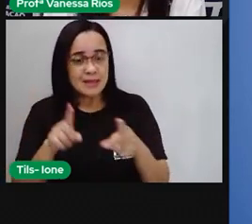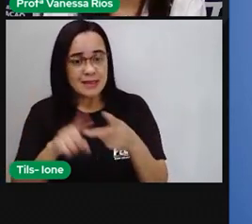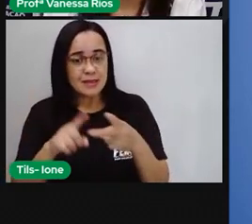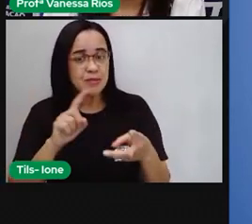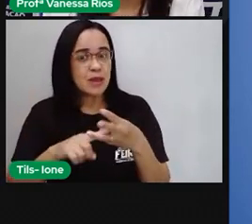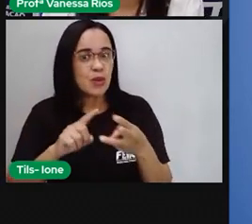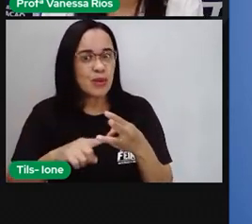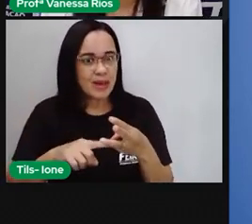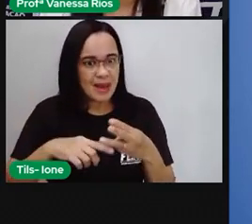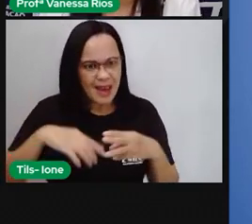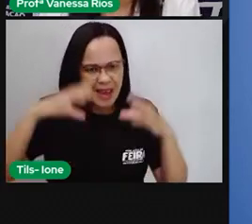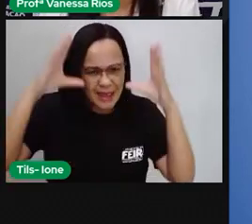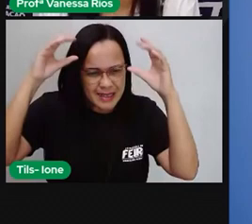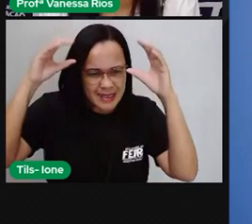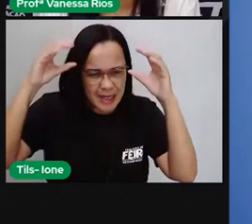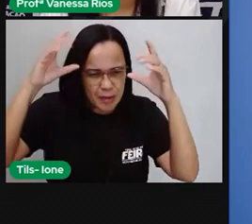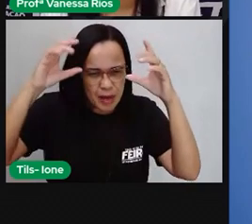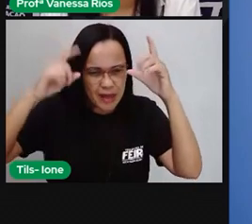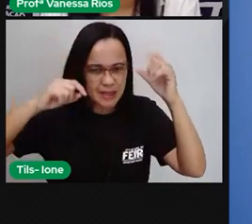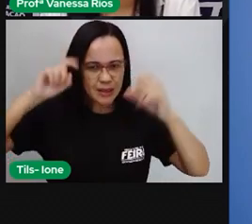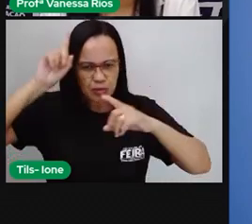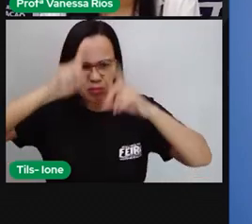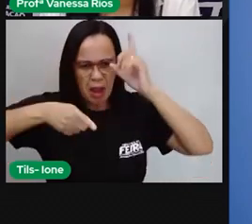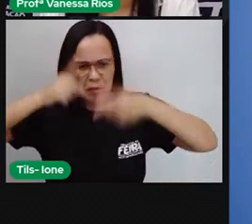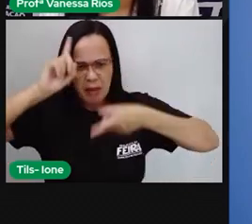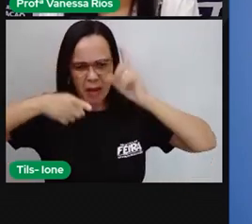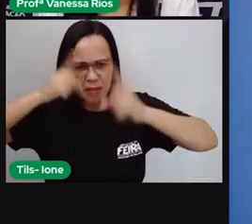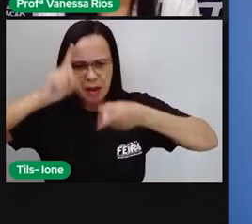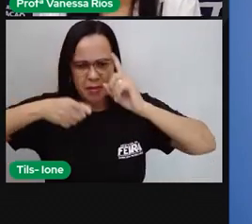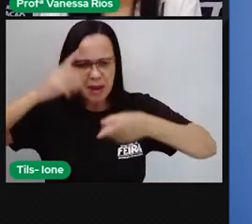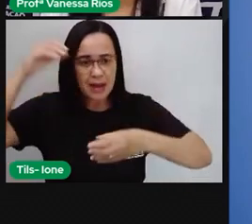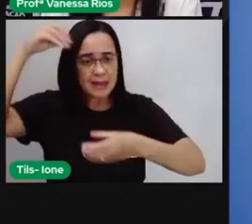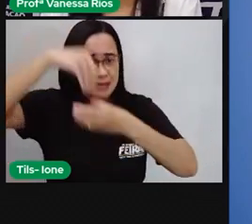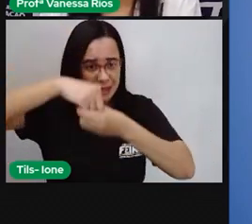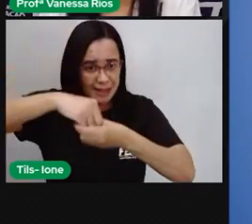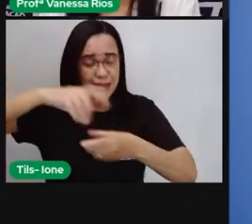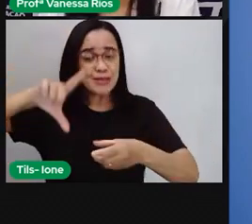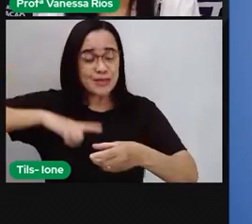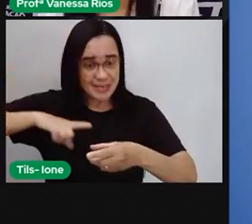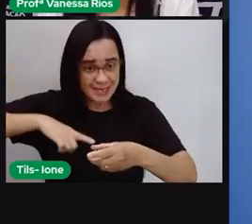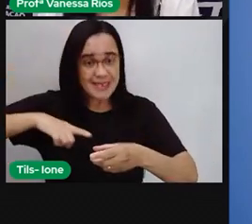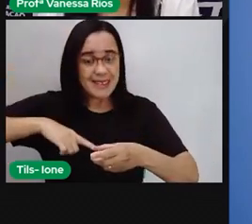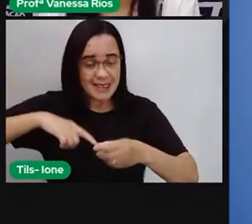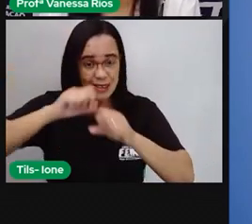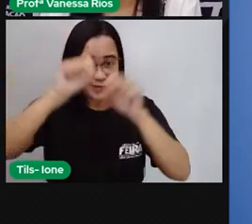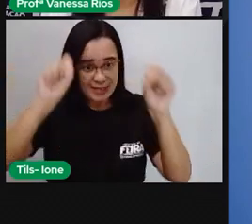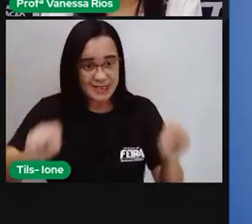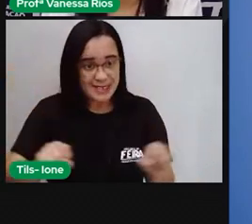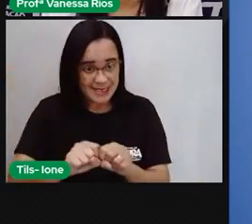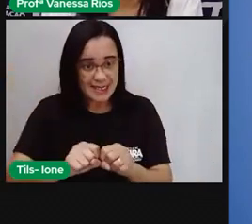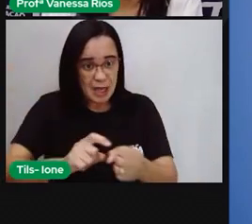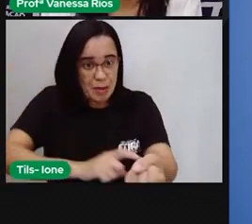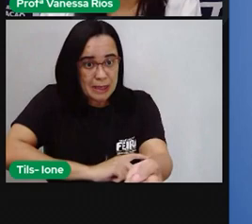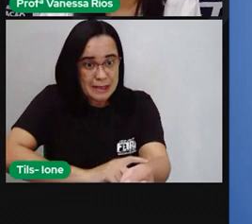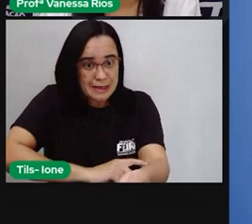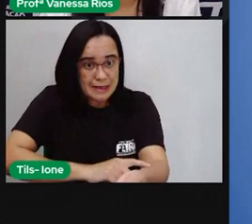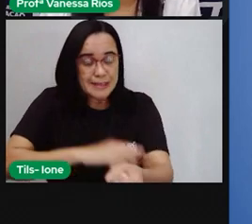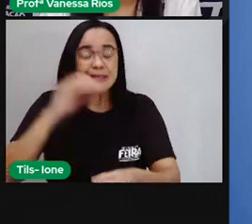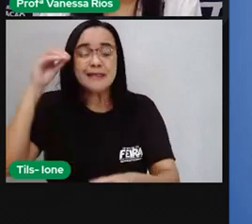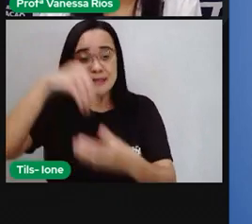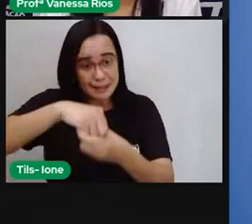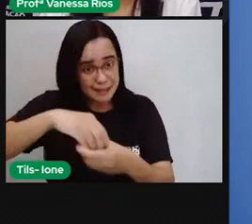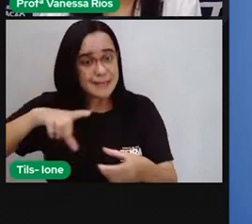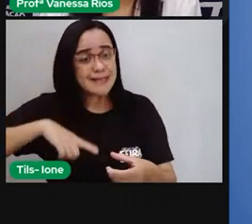nervoso aí, que são os comandos vindos do nosso cérebro. Então existem vários órgãos e vários sistemas